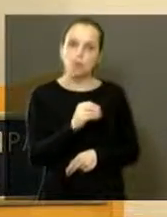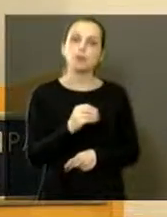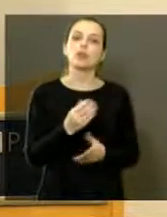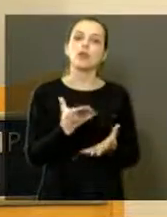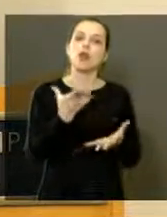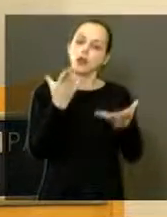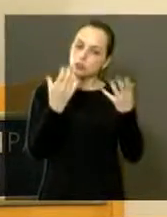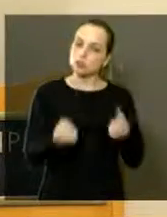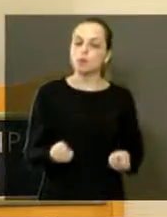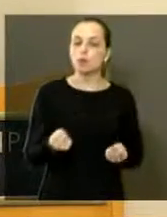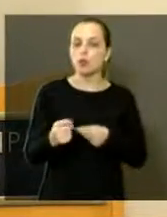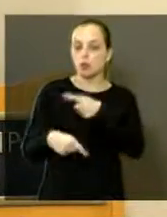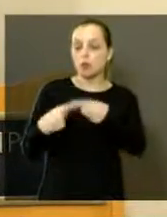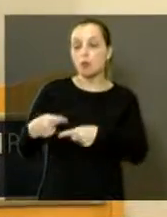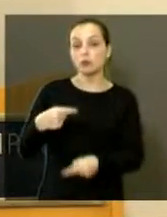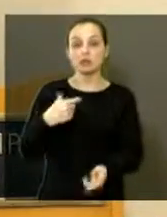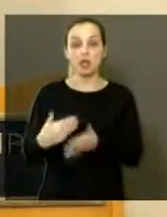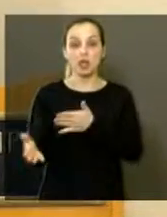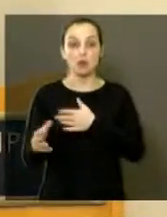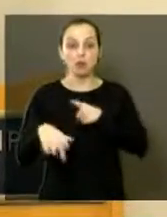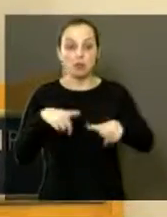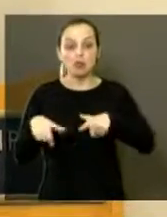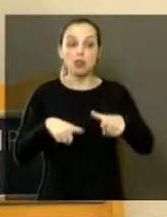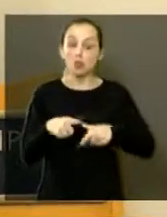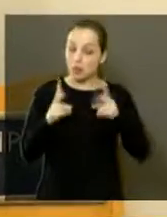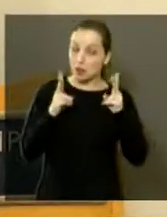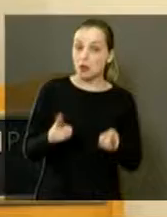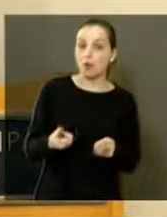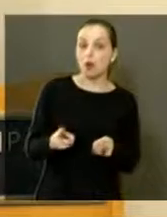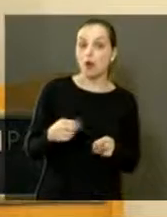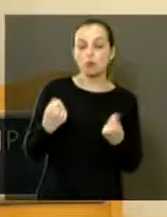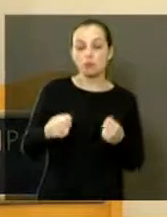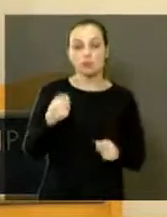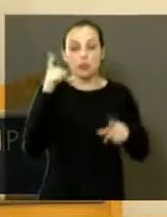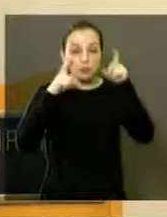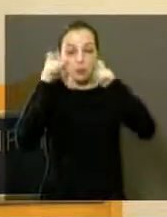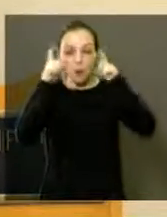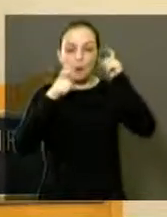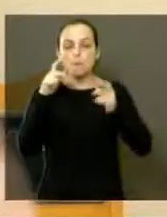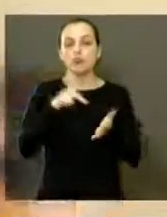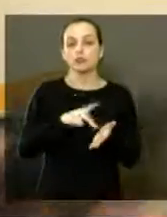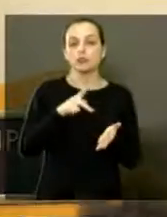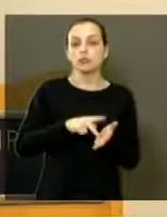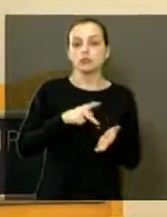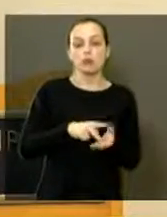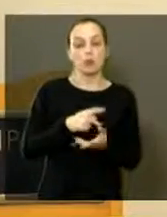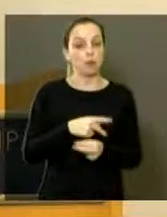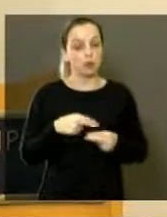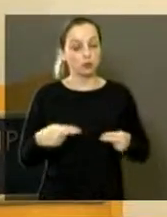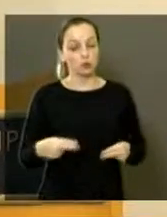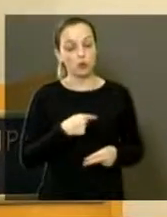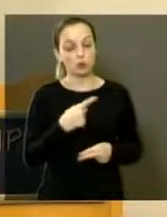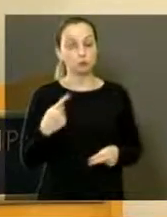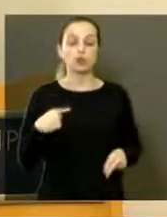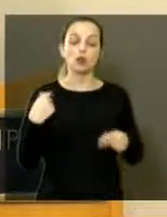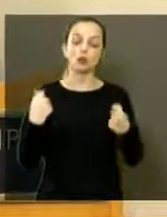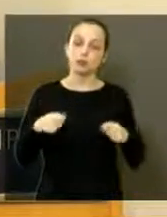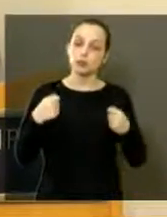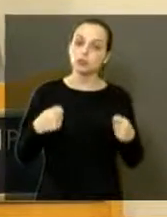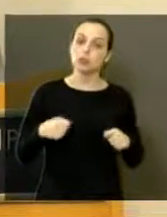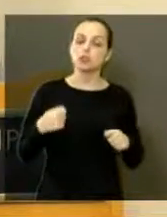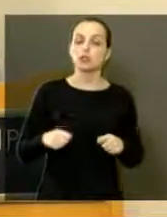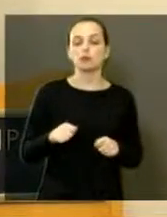E eles trabalham desse jeito. E nós temos que nos preocupar, sim. Porque alguma coisa nós não podemos deixar acontecer,